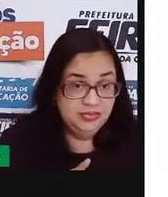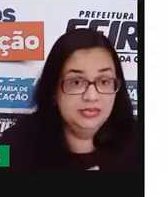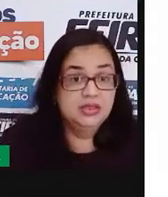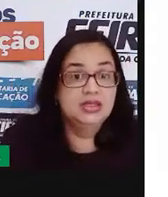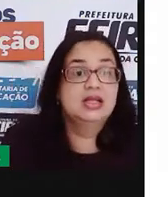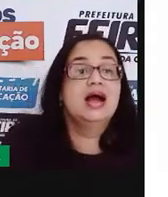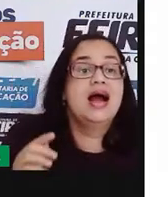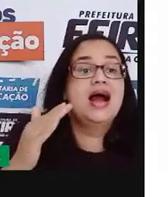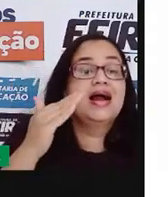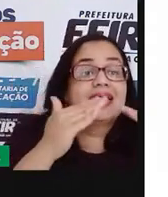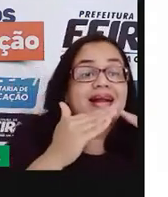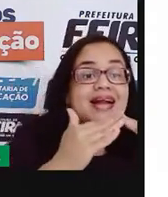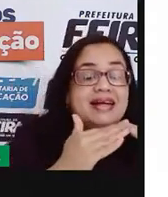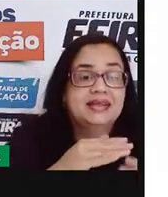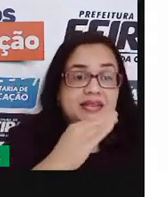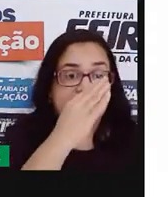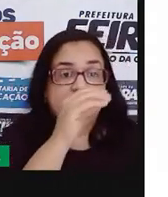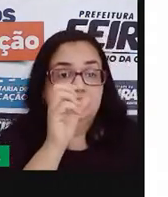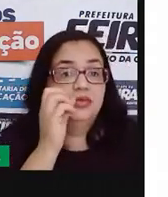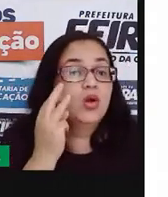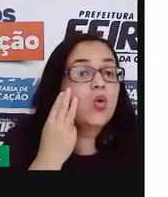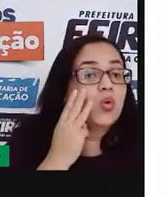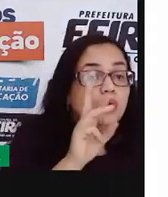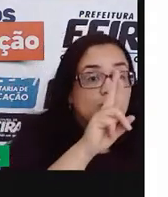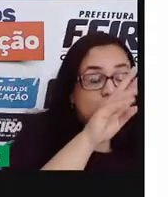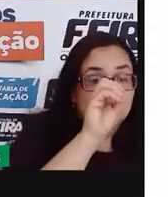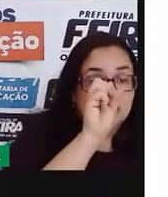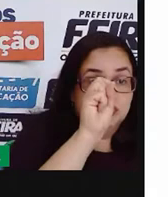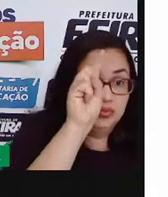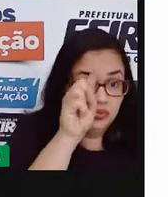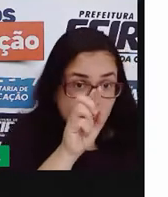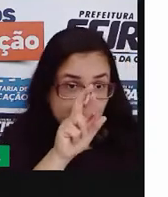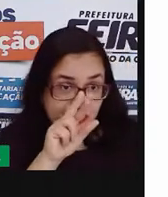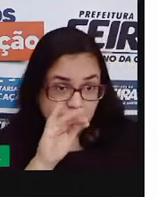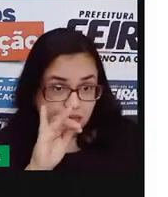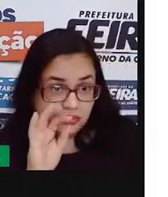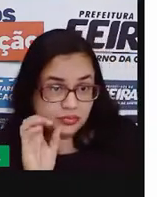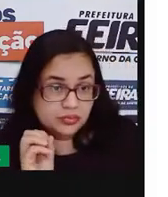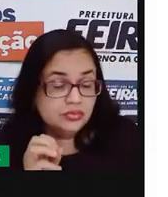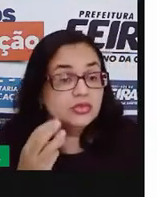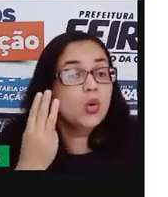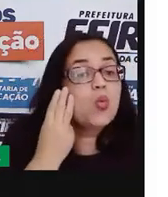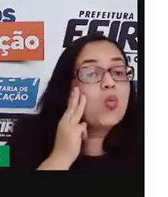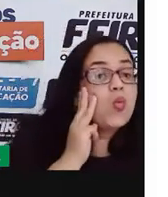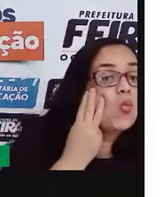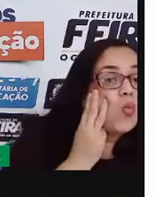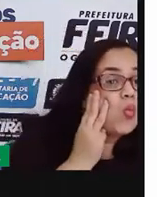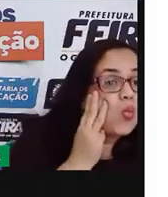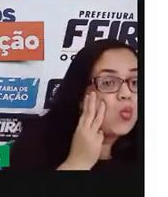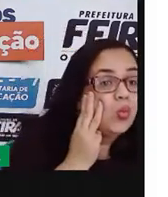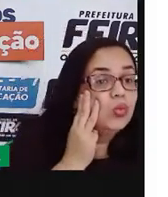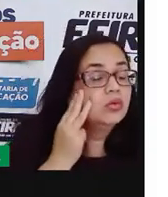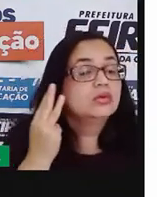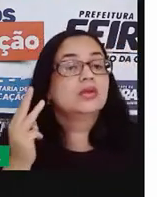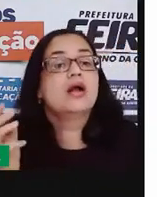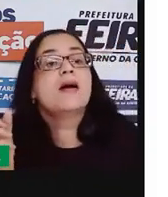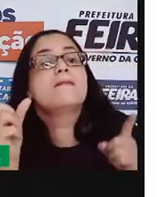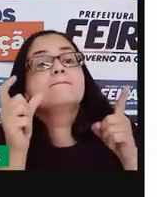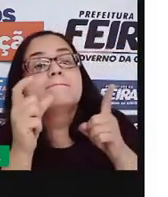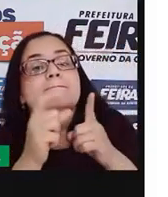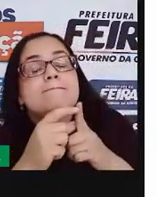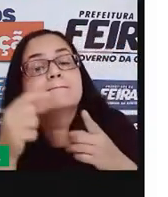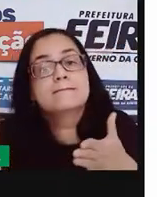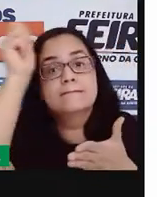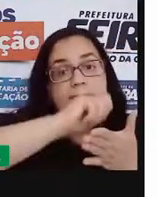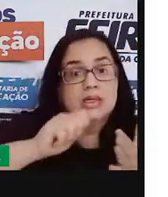casa, rosário, rosa. E as palavras que foram